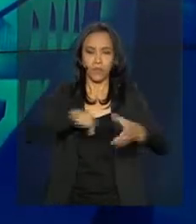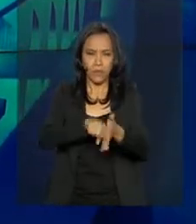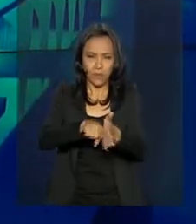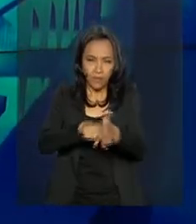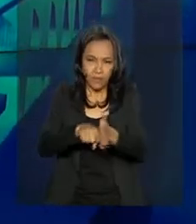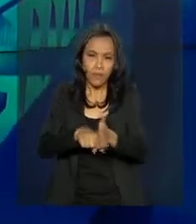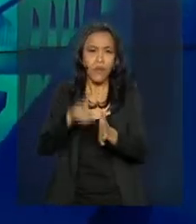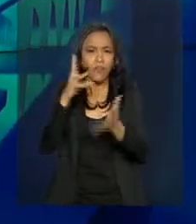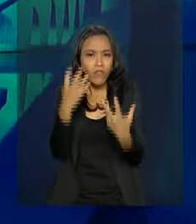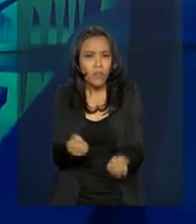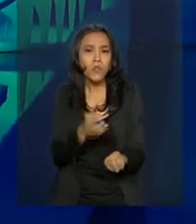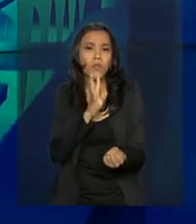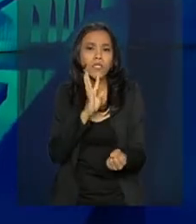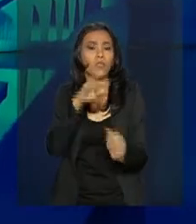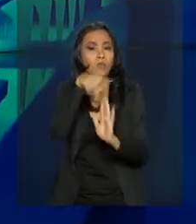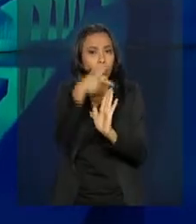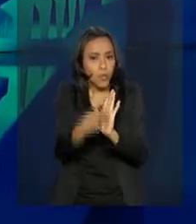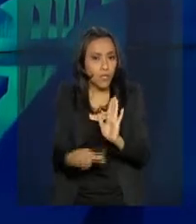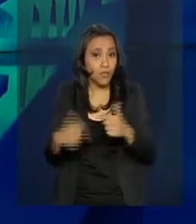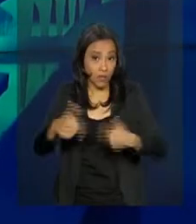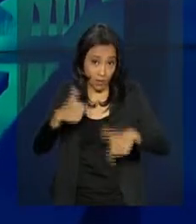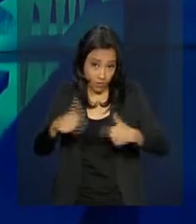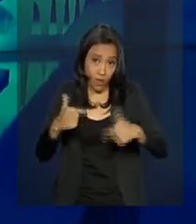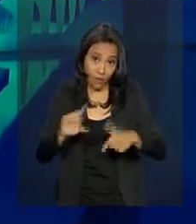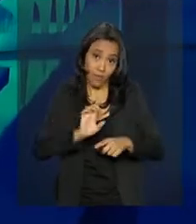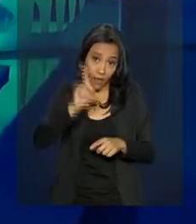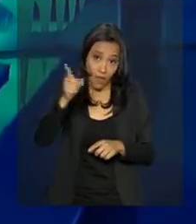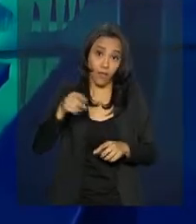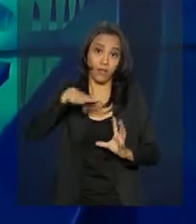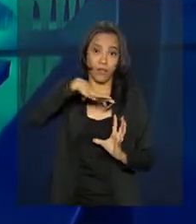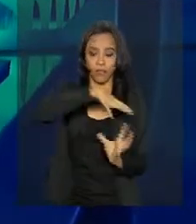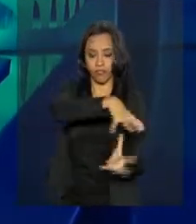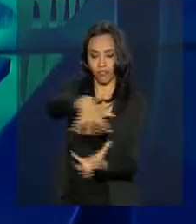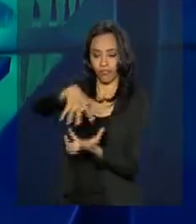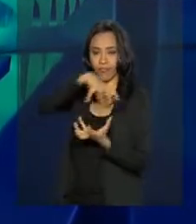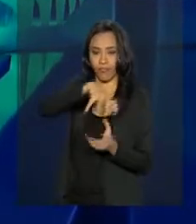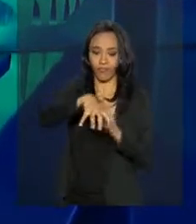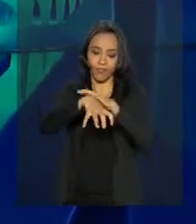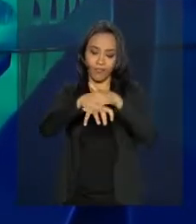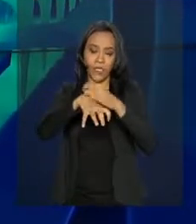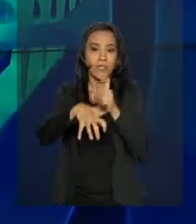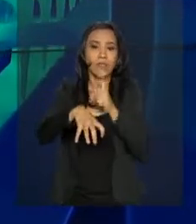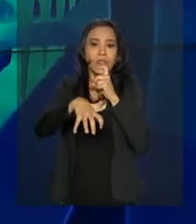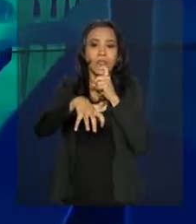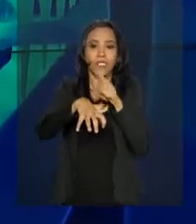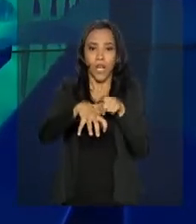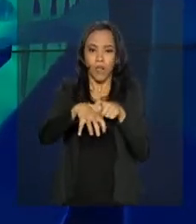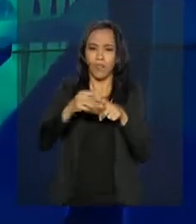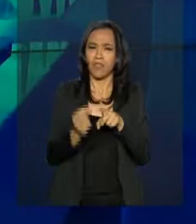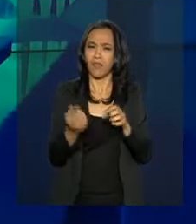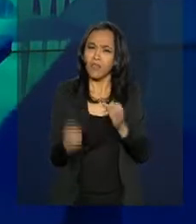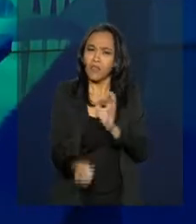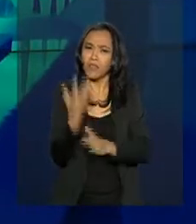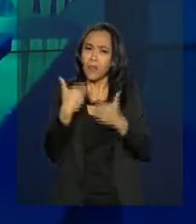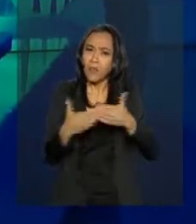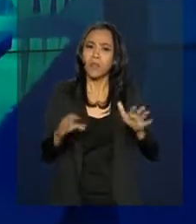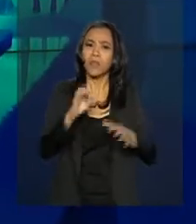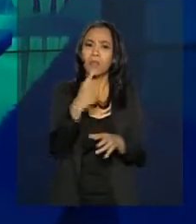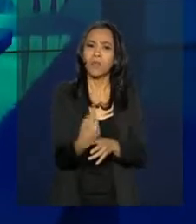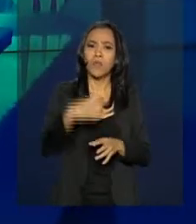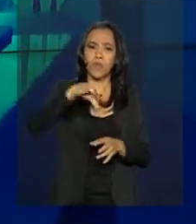pela equipe brasileira que trabalha na Estação Comandante Ferraz. O Brasil inaugurou essa base no continente gelado em 1984,